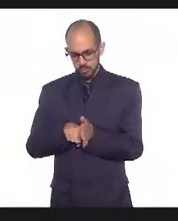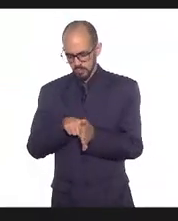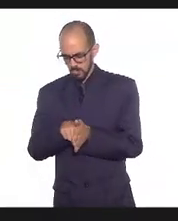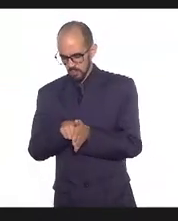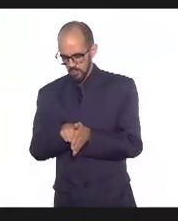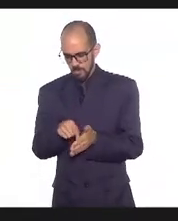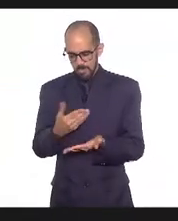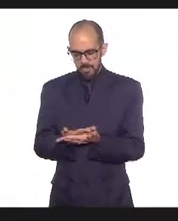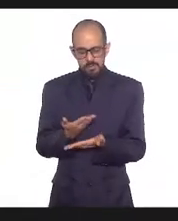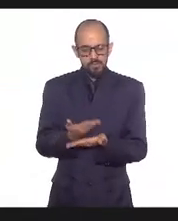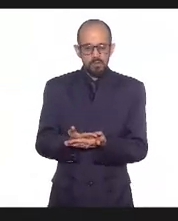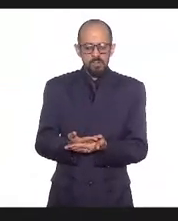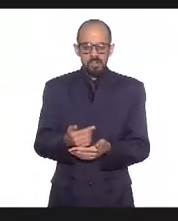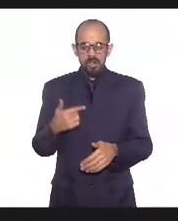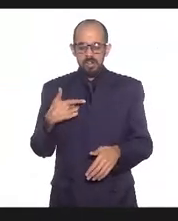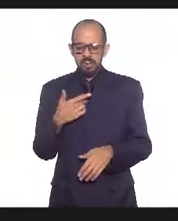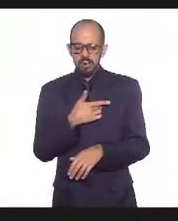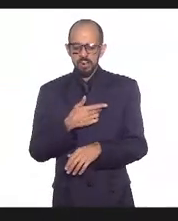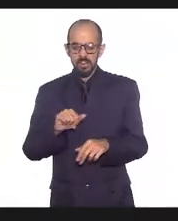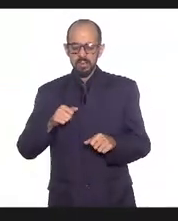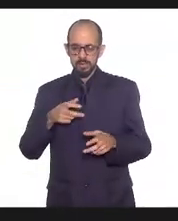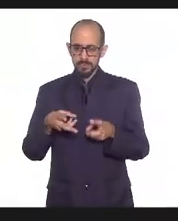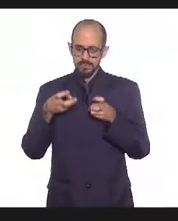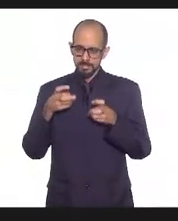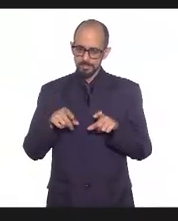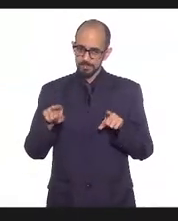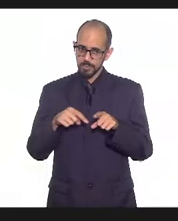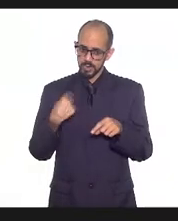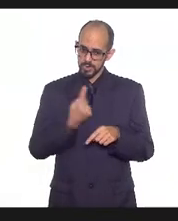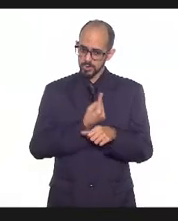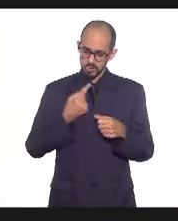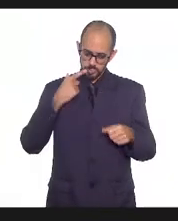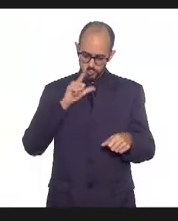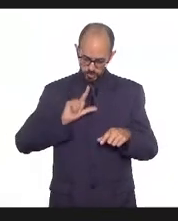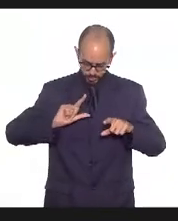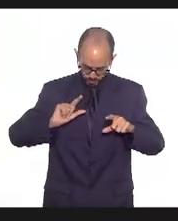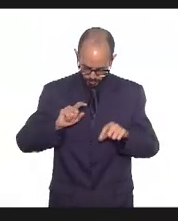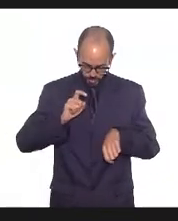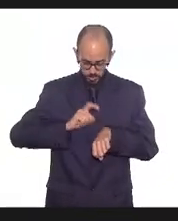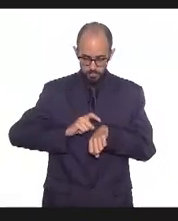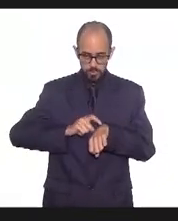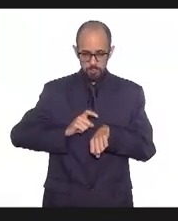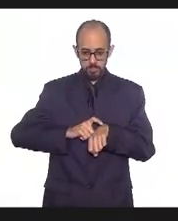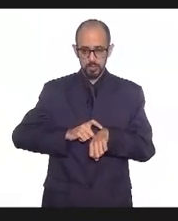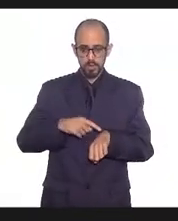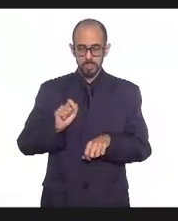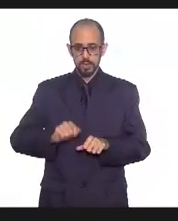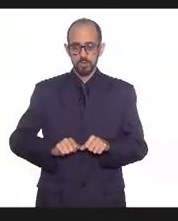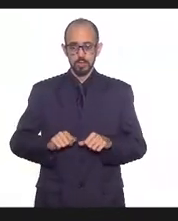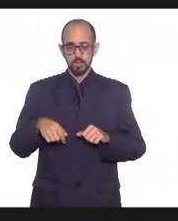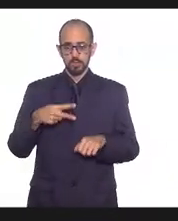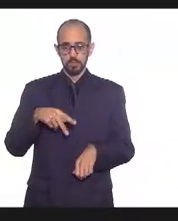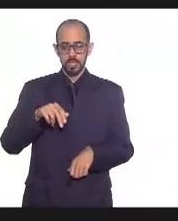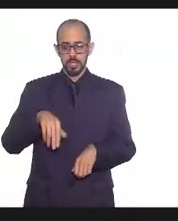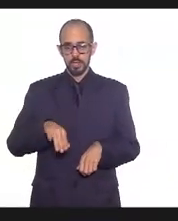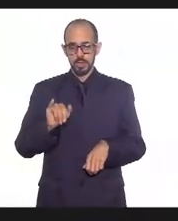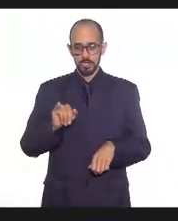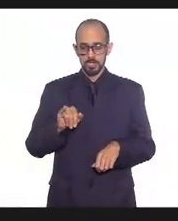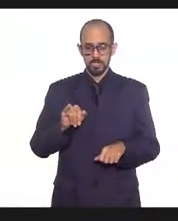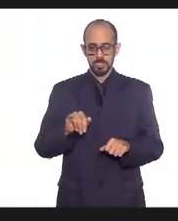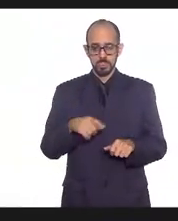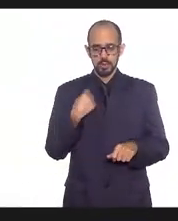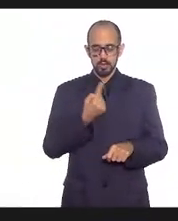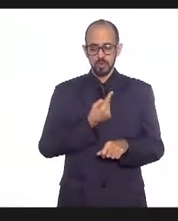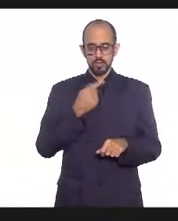saúde para fazer a tomada de decisão e atuação só que a gente tem esse momento que a gente pega o plano nacional de imunização e a gente tem